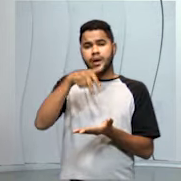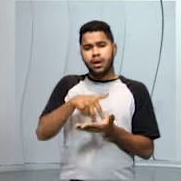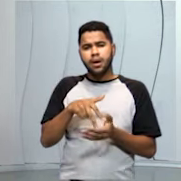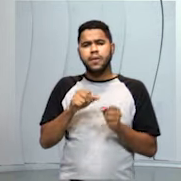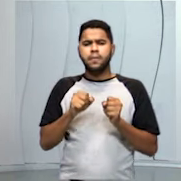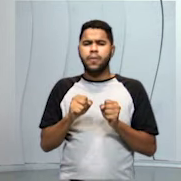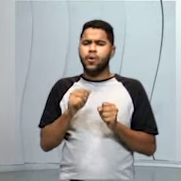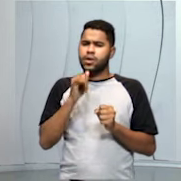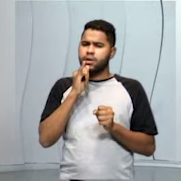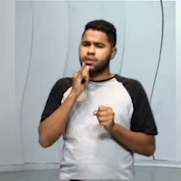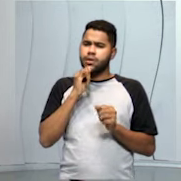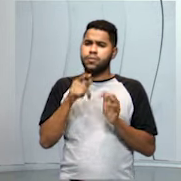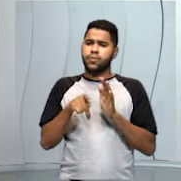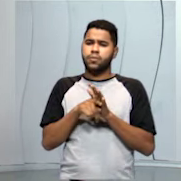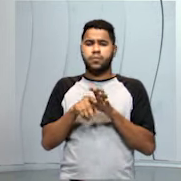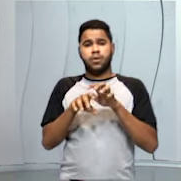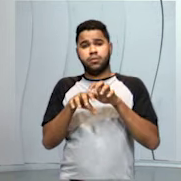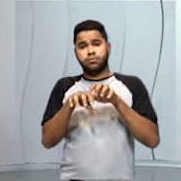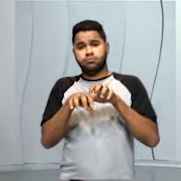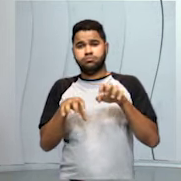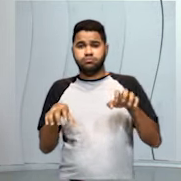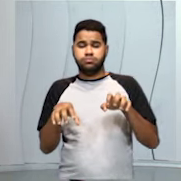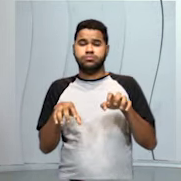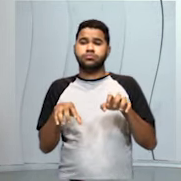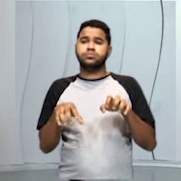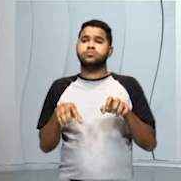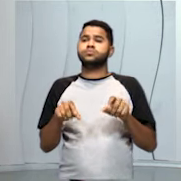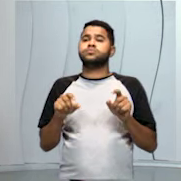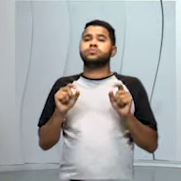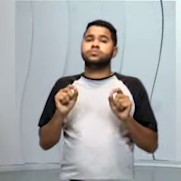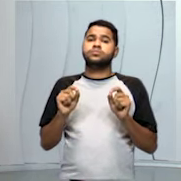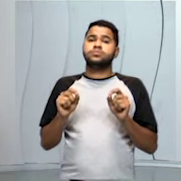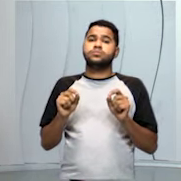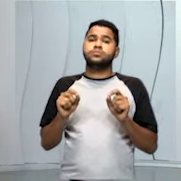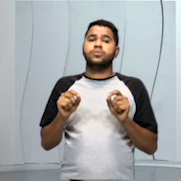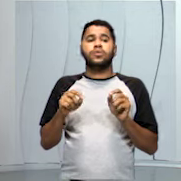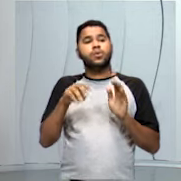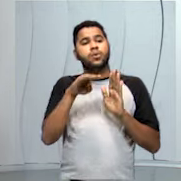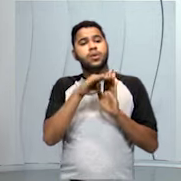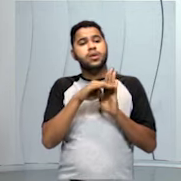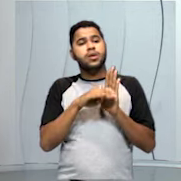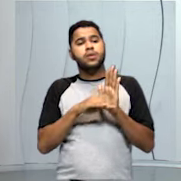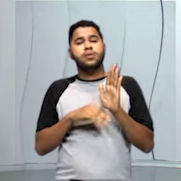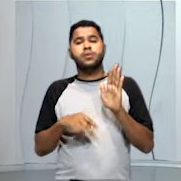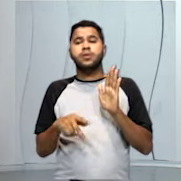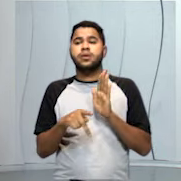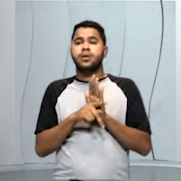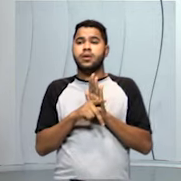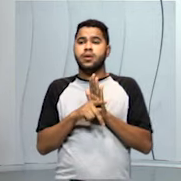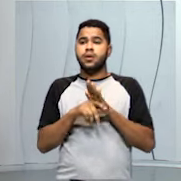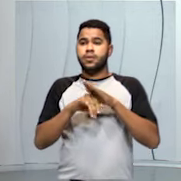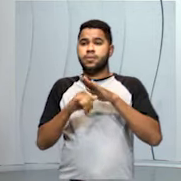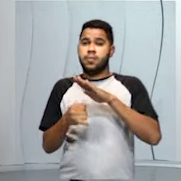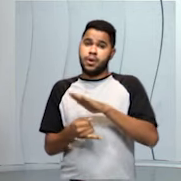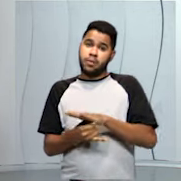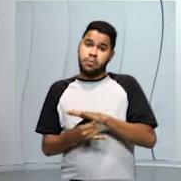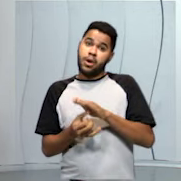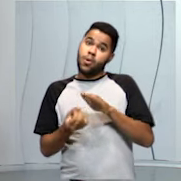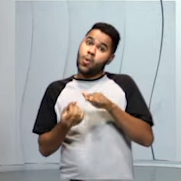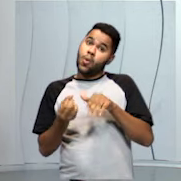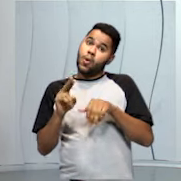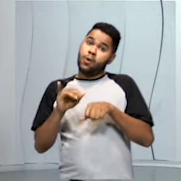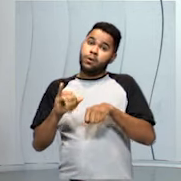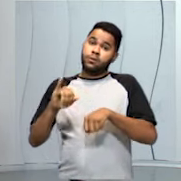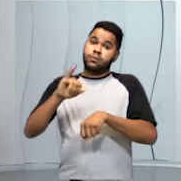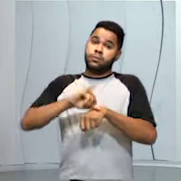na separação de misturas, levando os elementos ali da mistura para baixo ou para cima.